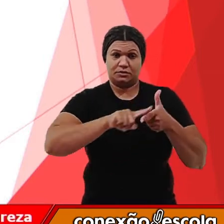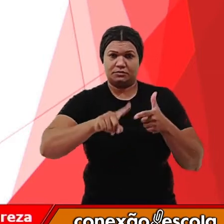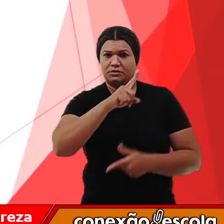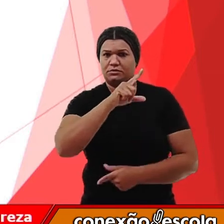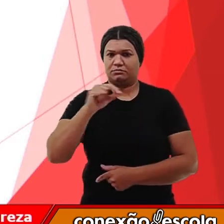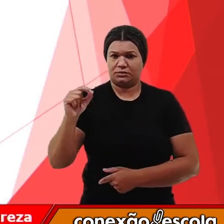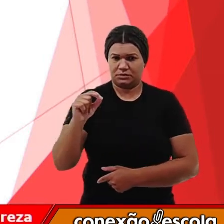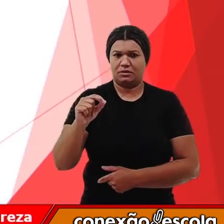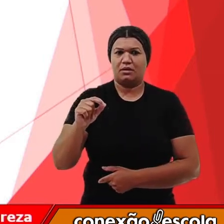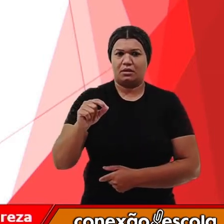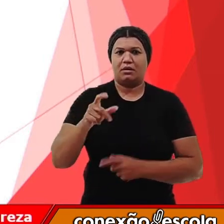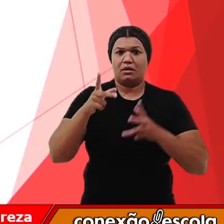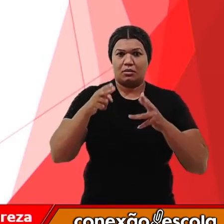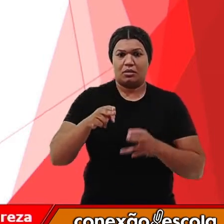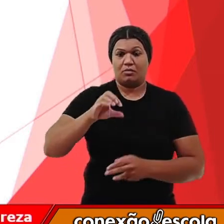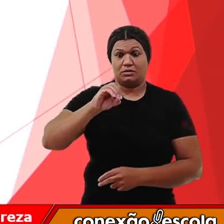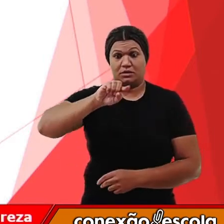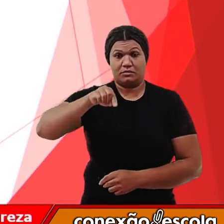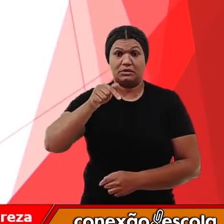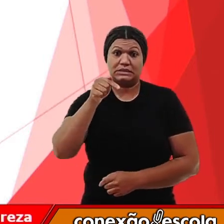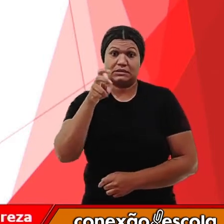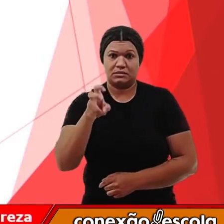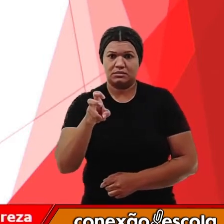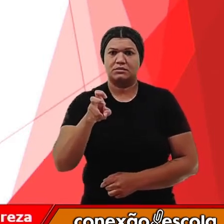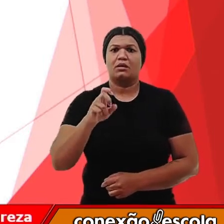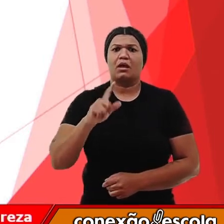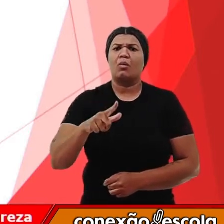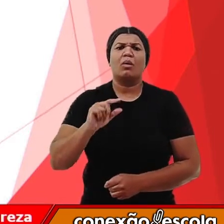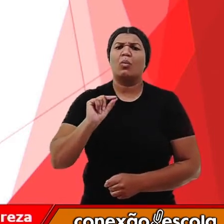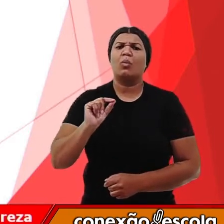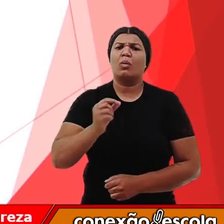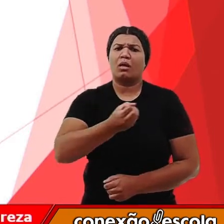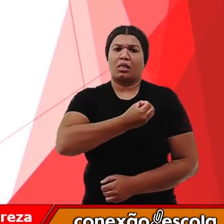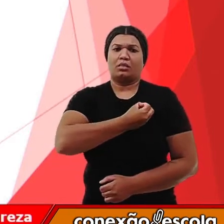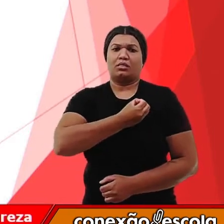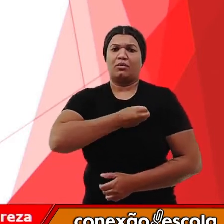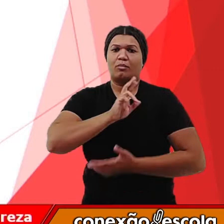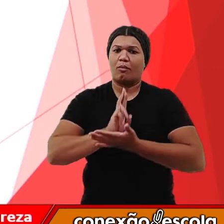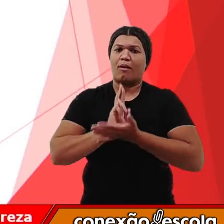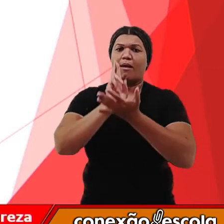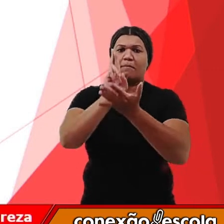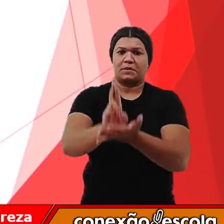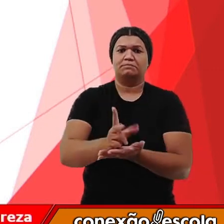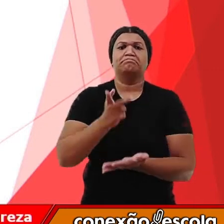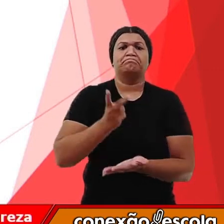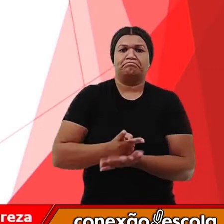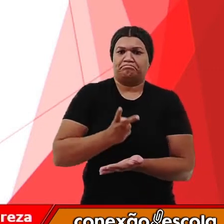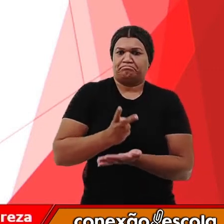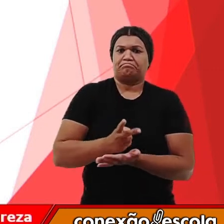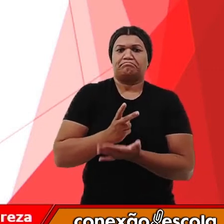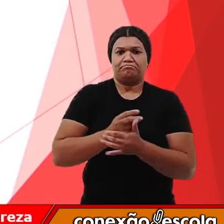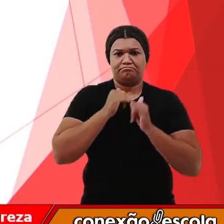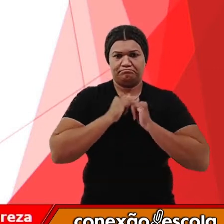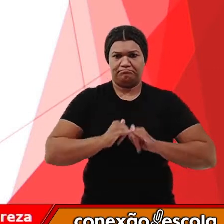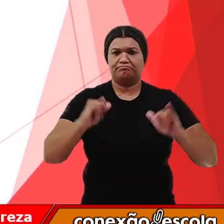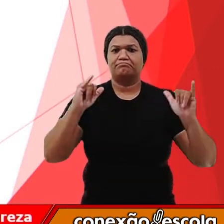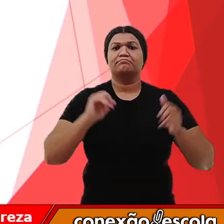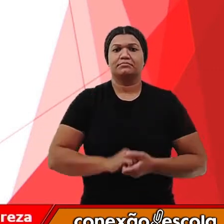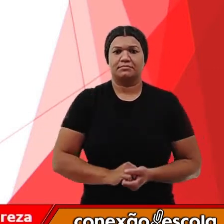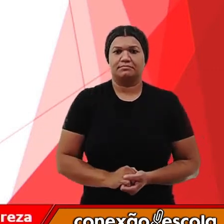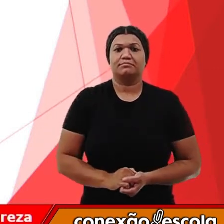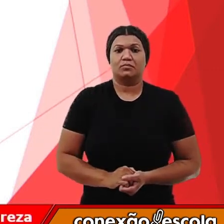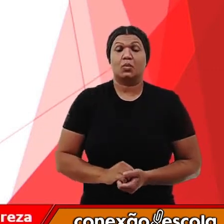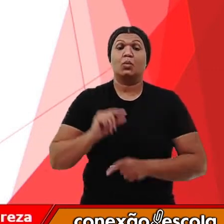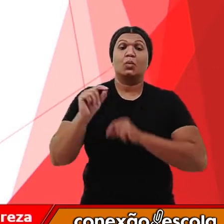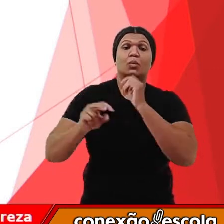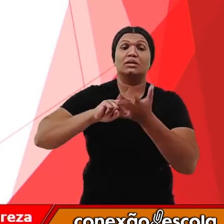assim como 0,75, são números que representam a mesma informação, ou seja, que grande